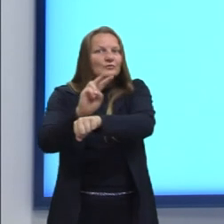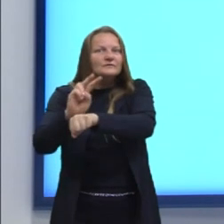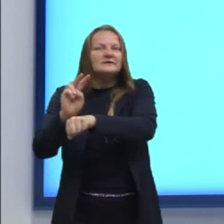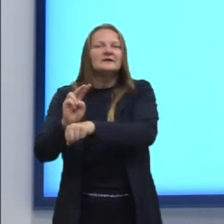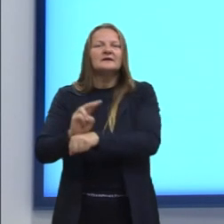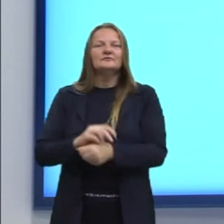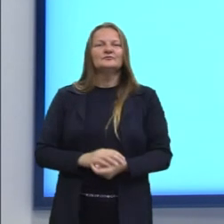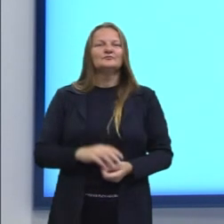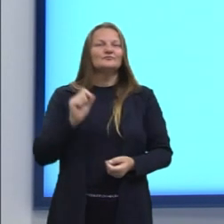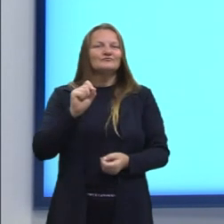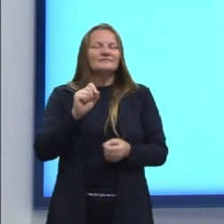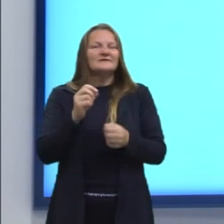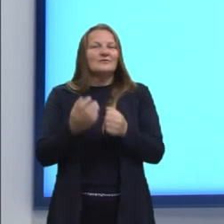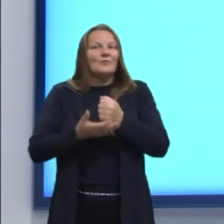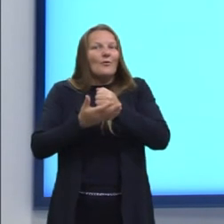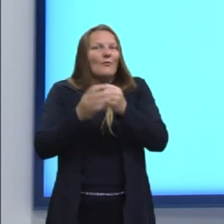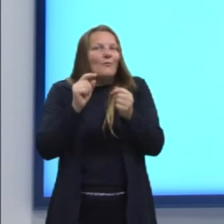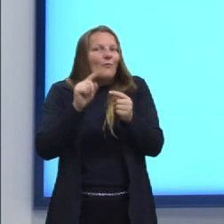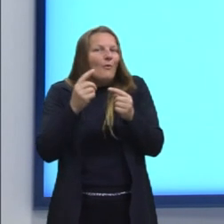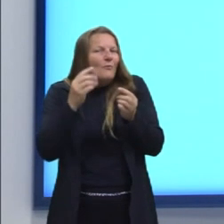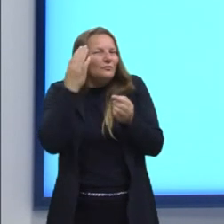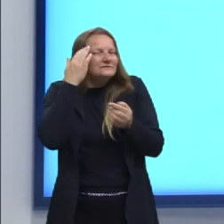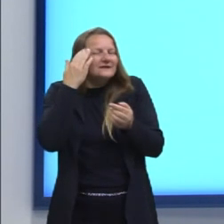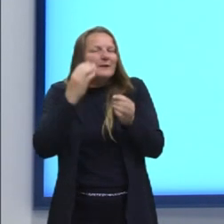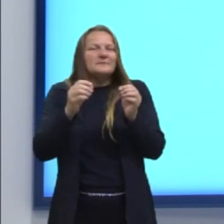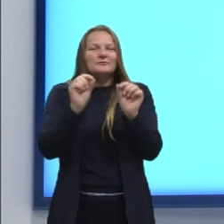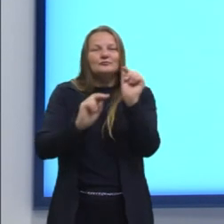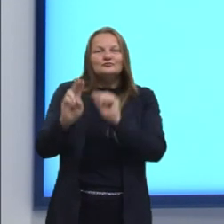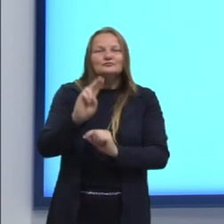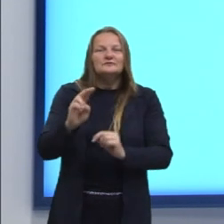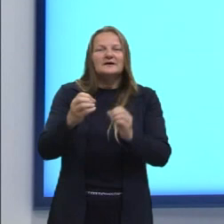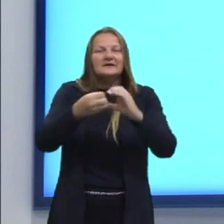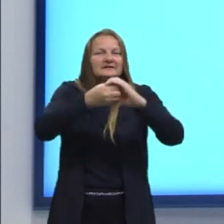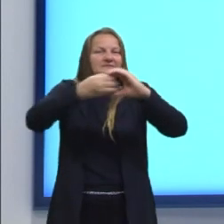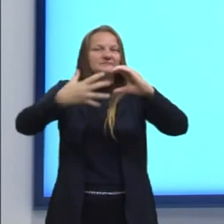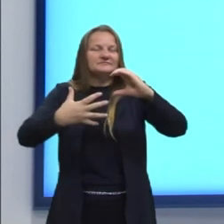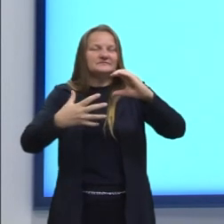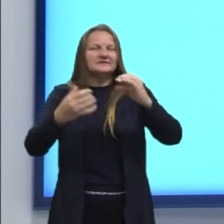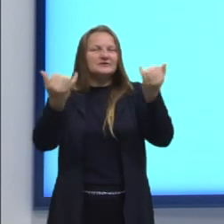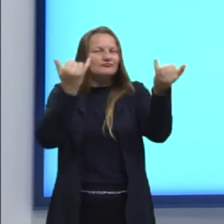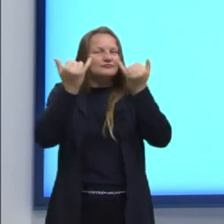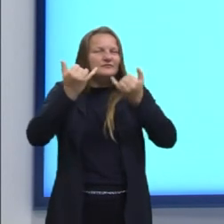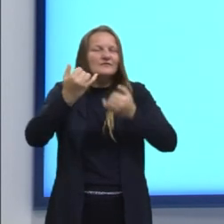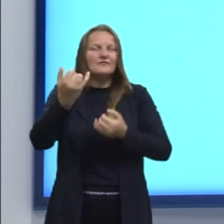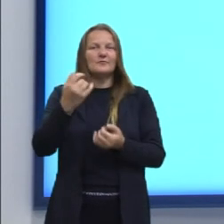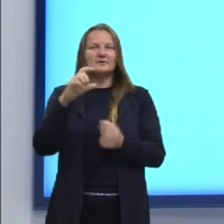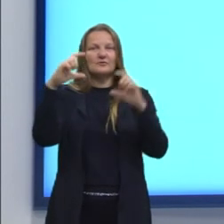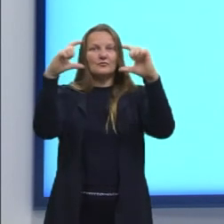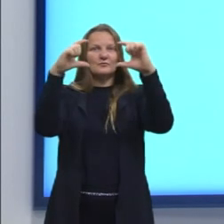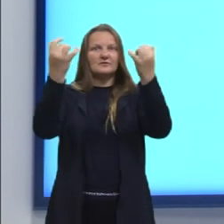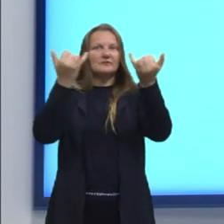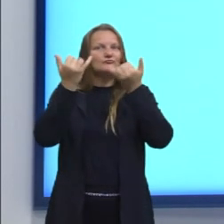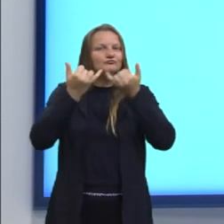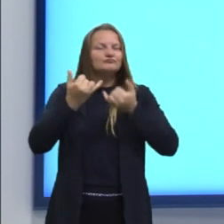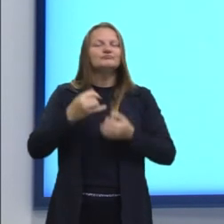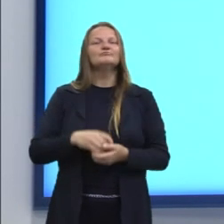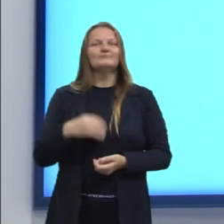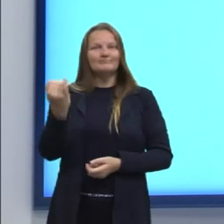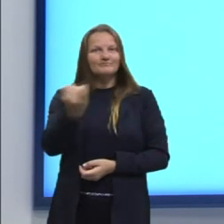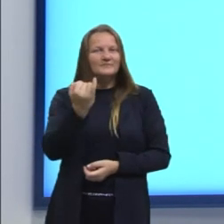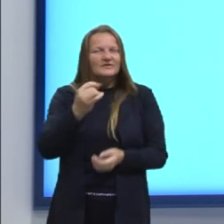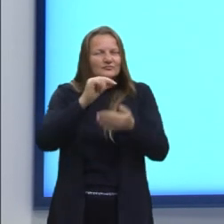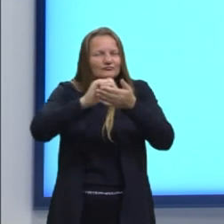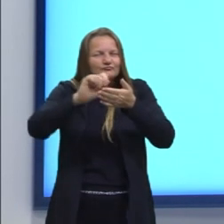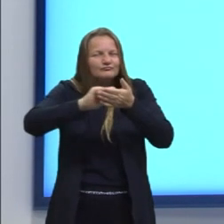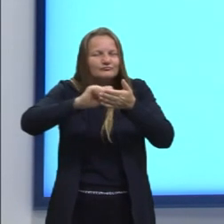eventos favoráveis, que daí são aquelas características específicas que o enunciado vai nos trazer, e